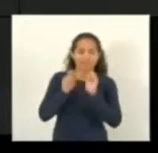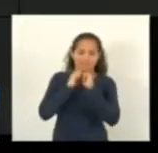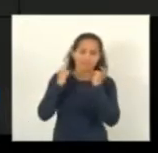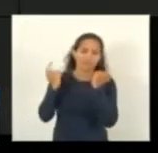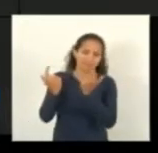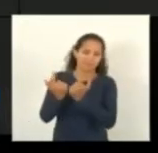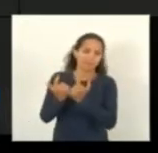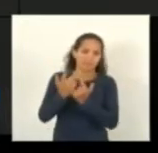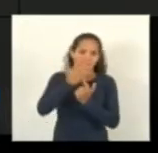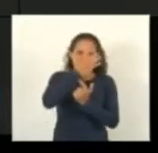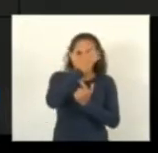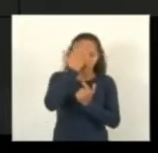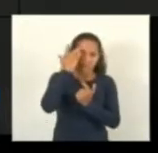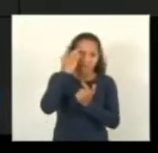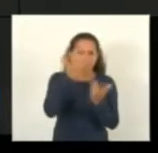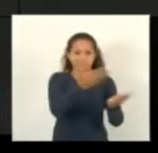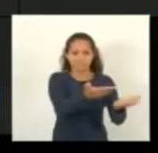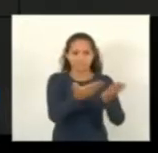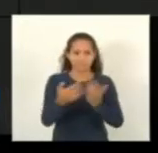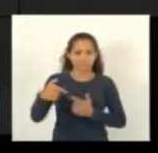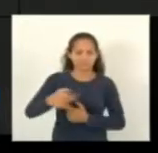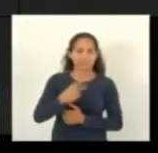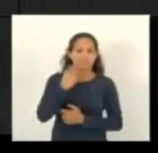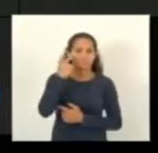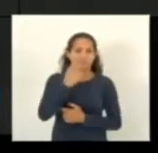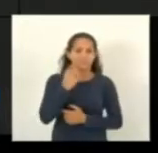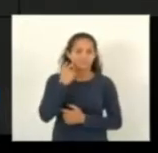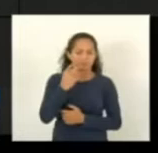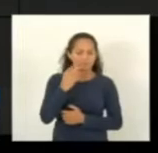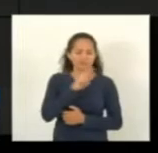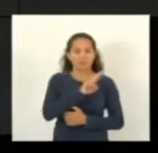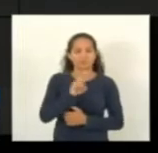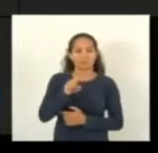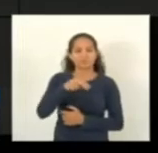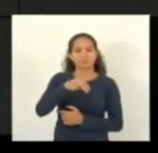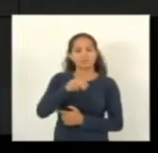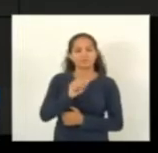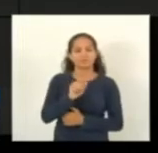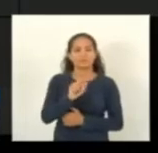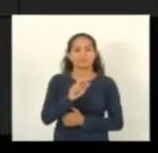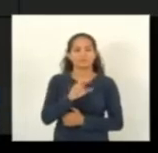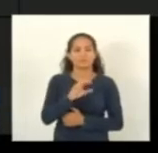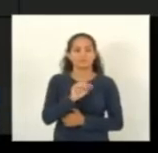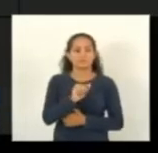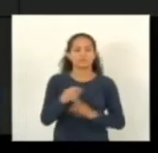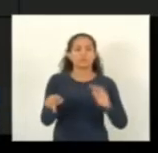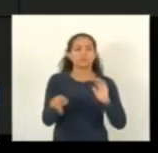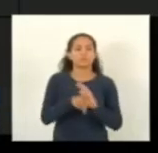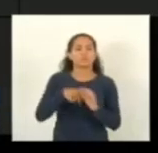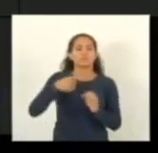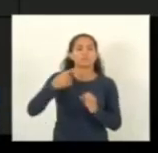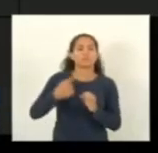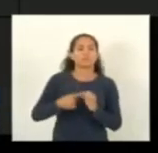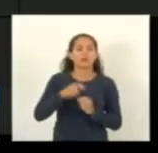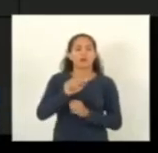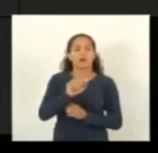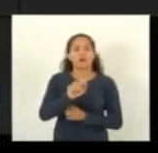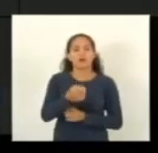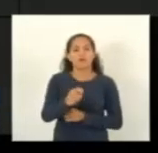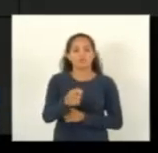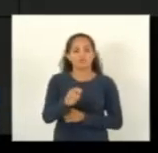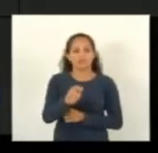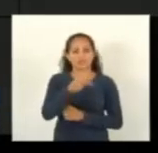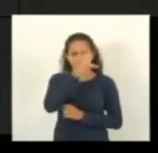recebendo um conterrâneo vereador Narciso Graça vai de Alfredo Chaz foi prefeito